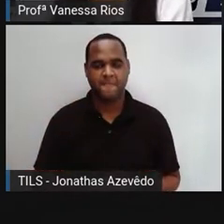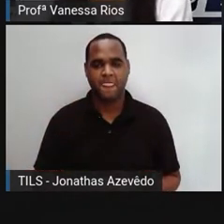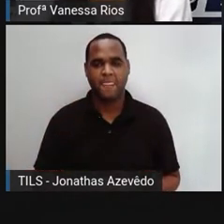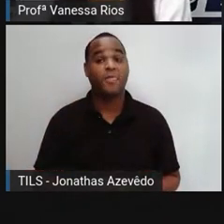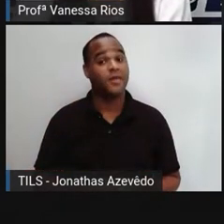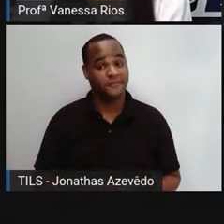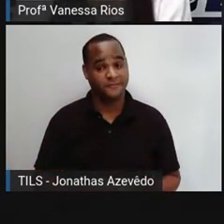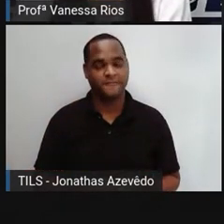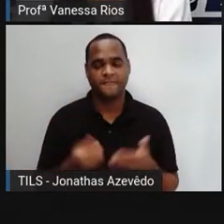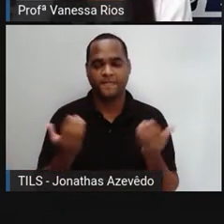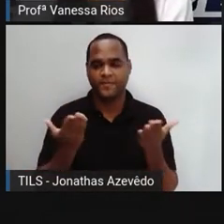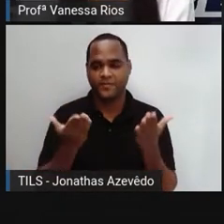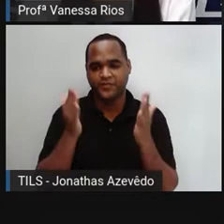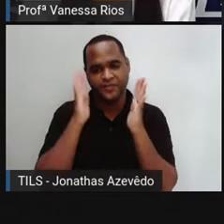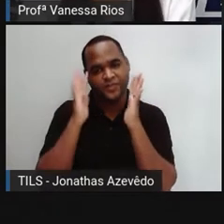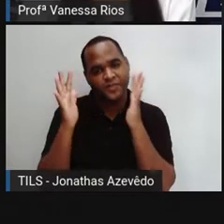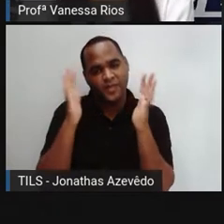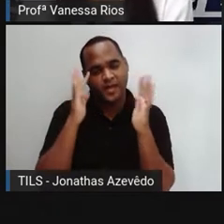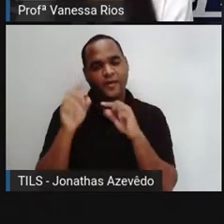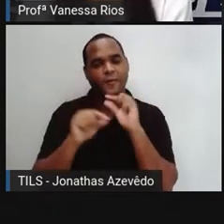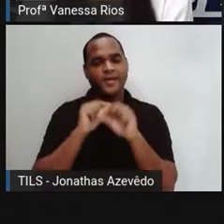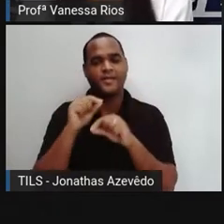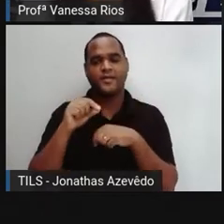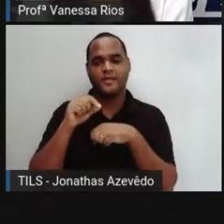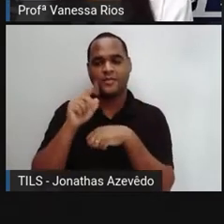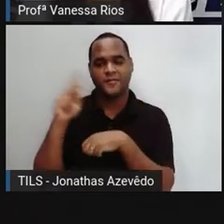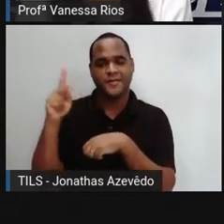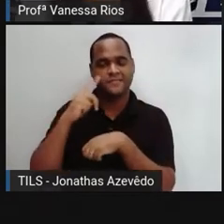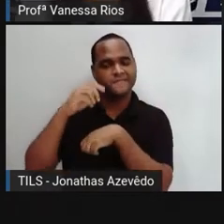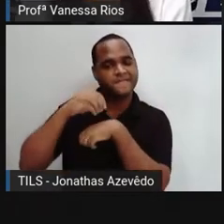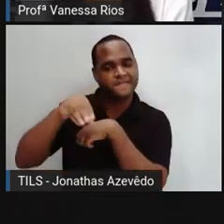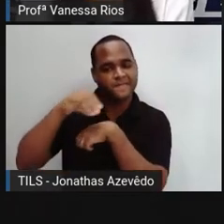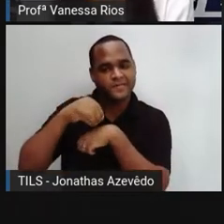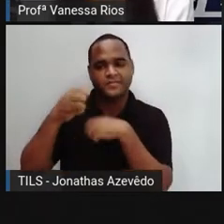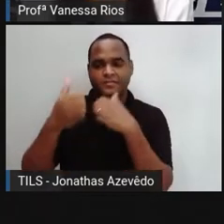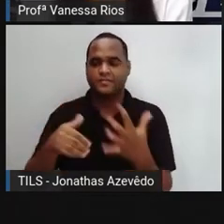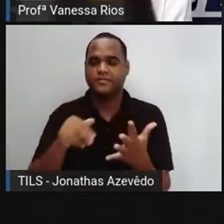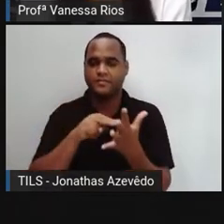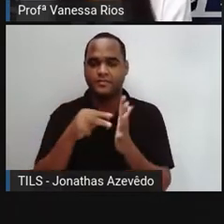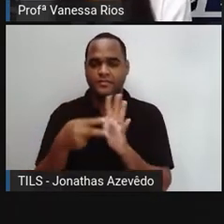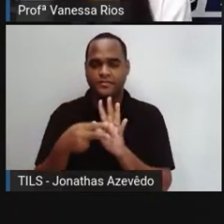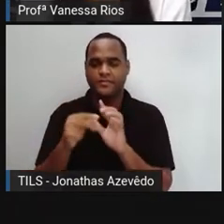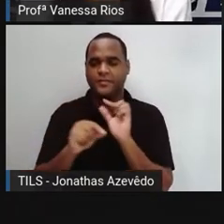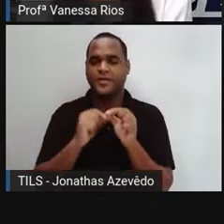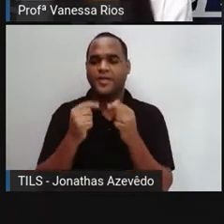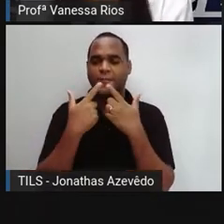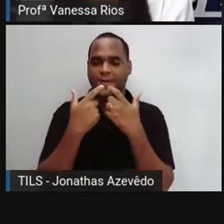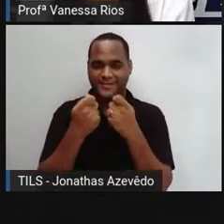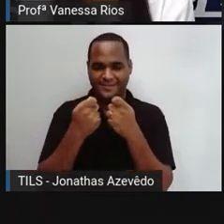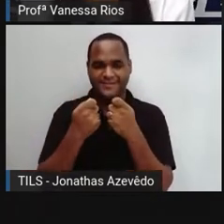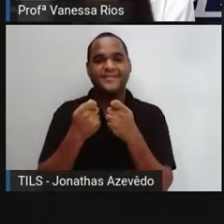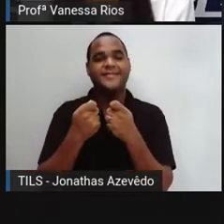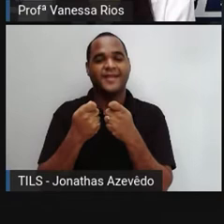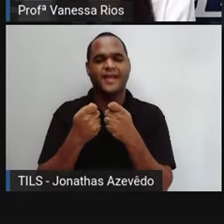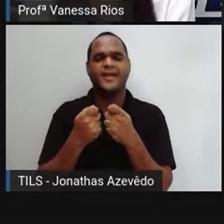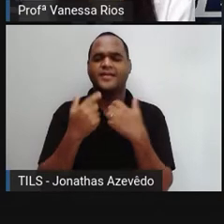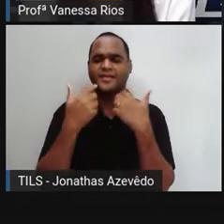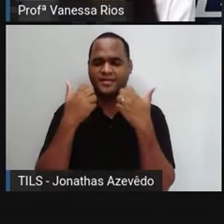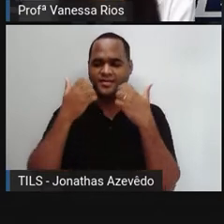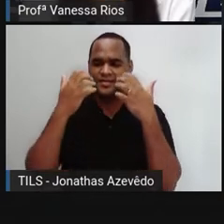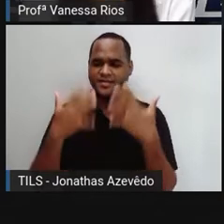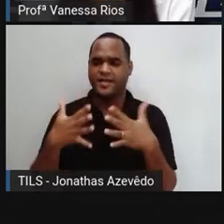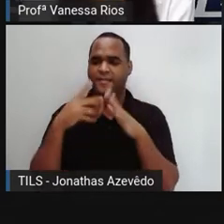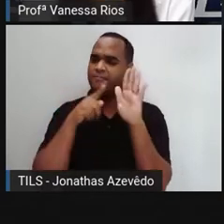E aí para pensar, a PRO traz agora a definição do que é linguagem, já que a PRO questionou e